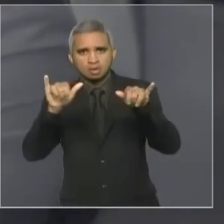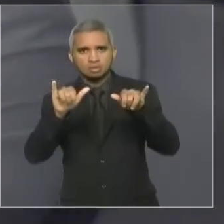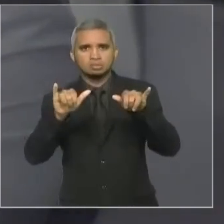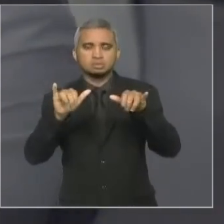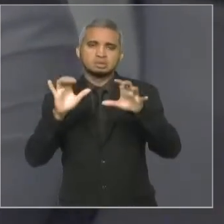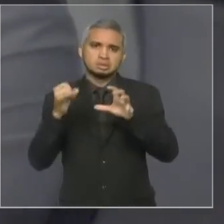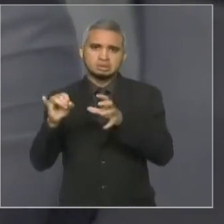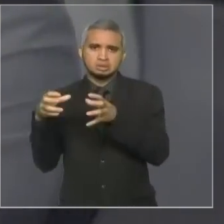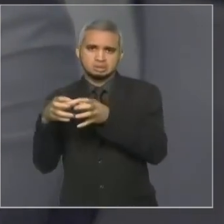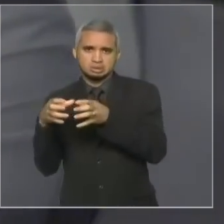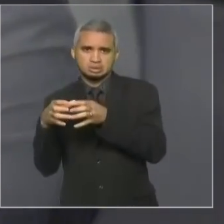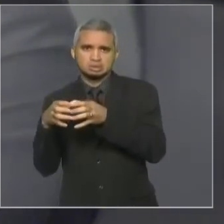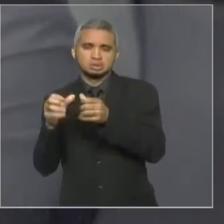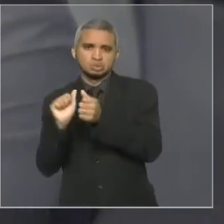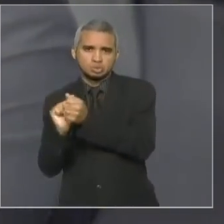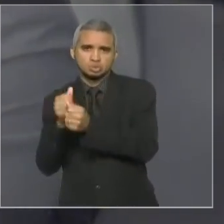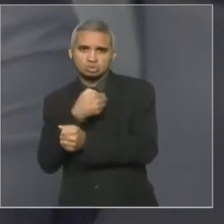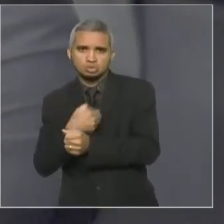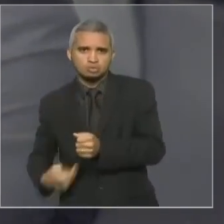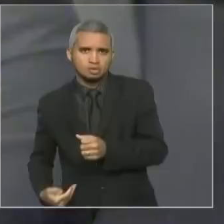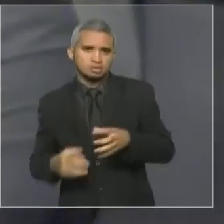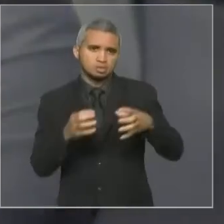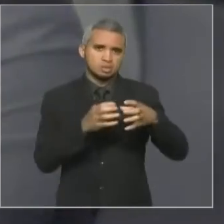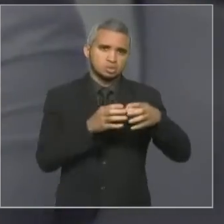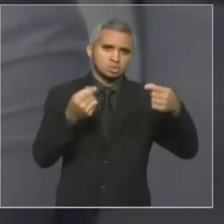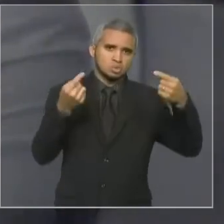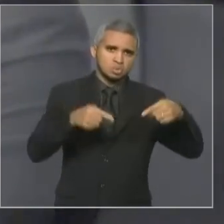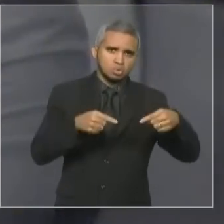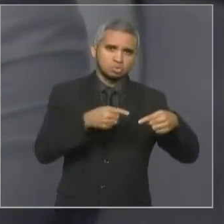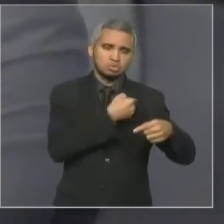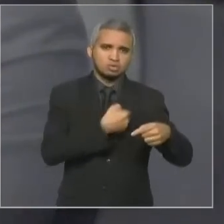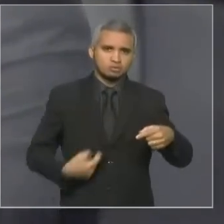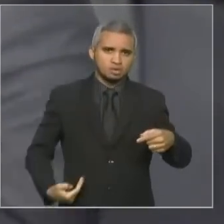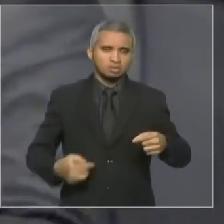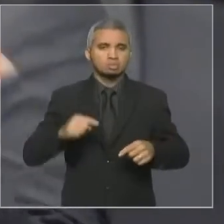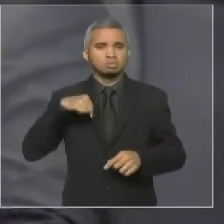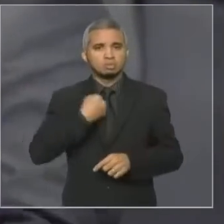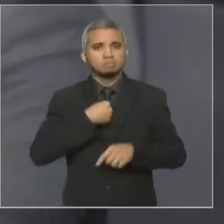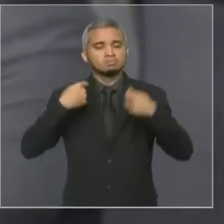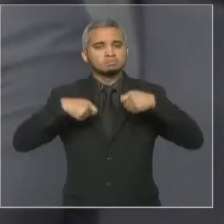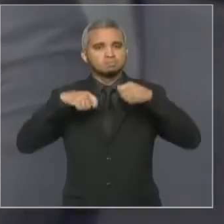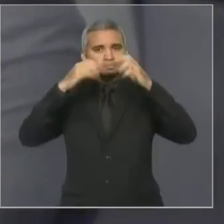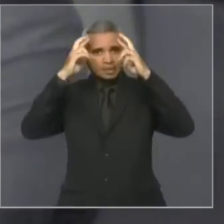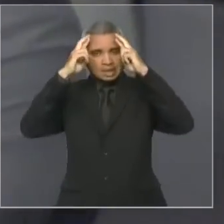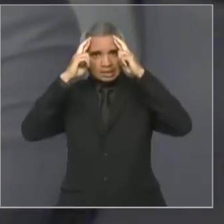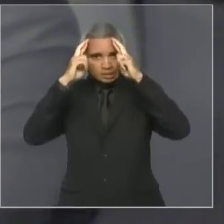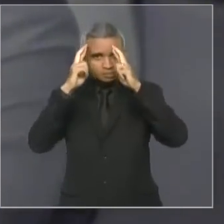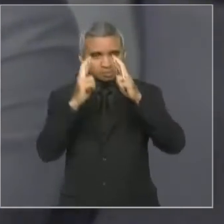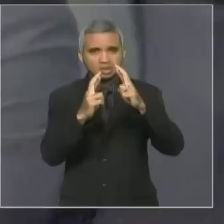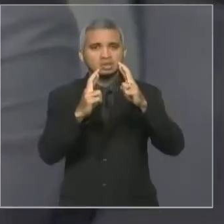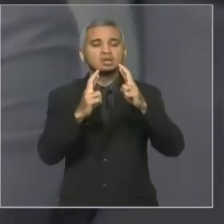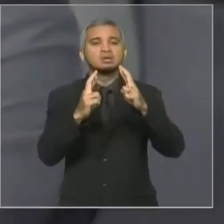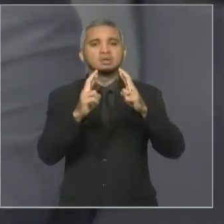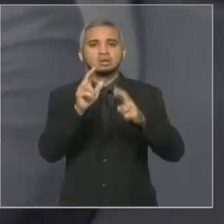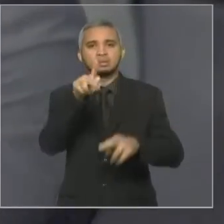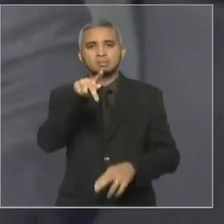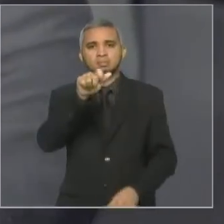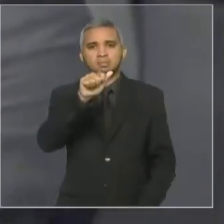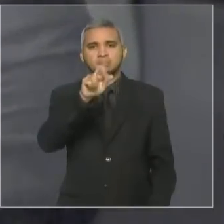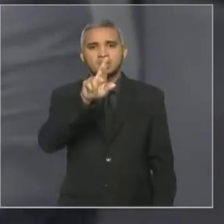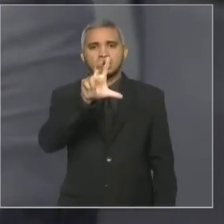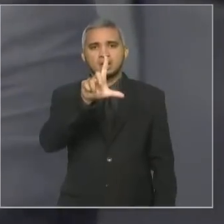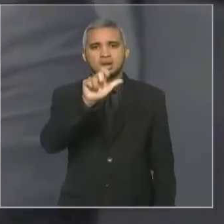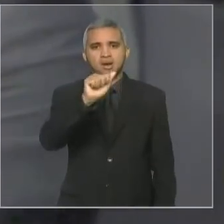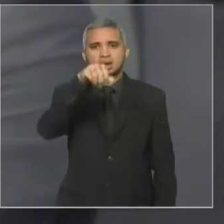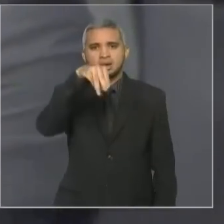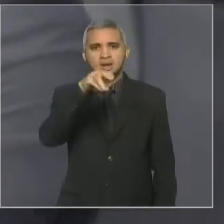a manutenção do respeito ao Parlamento, o respeito individual a cada deputado que era parlamentar nesta Casa. Mais